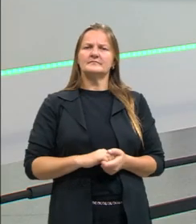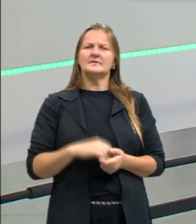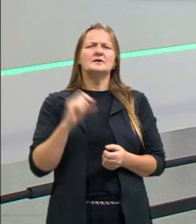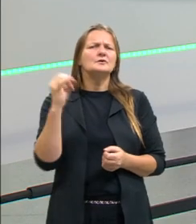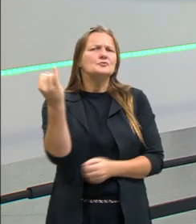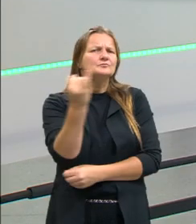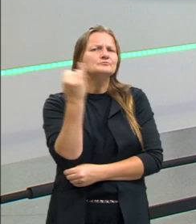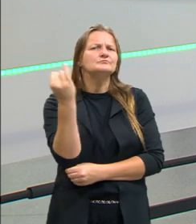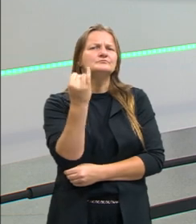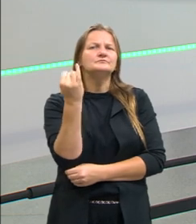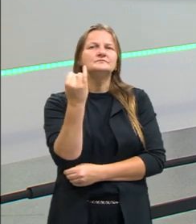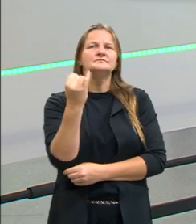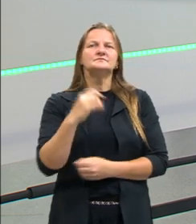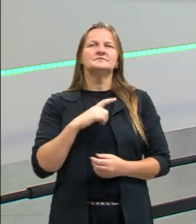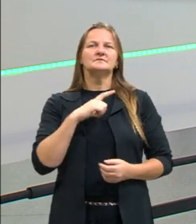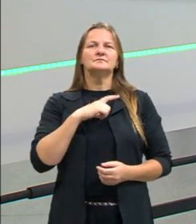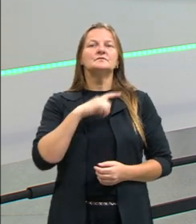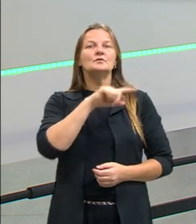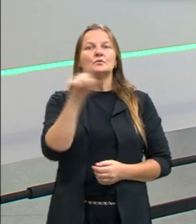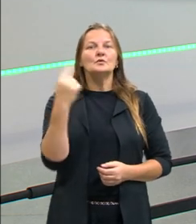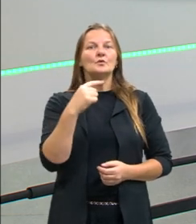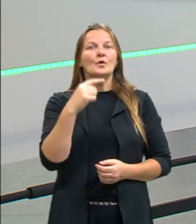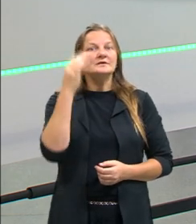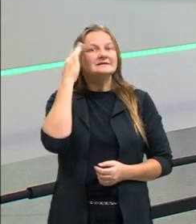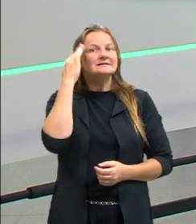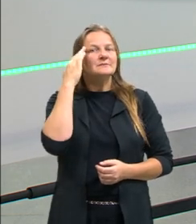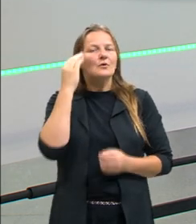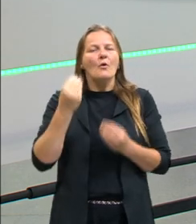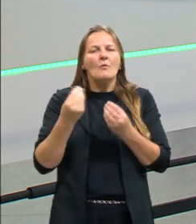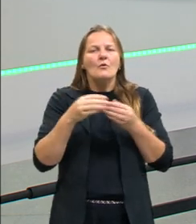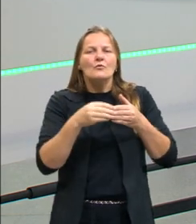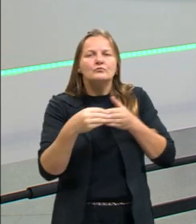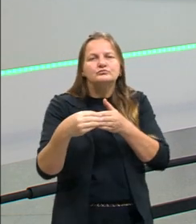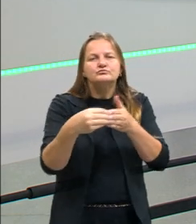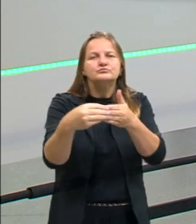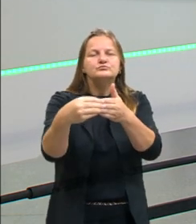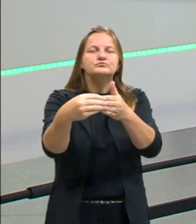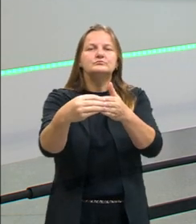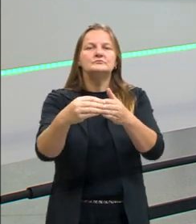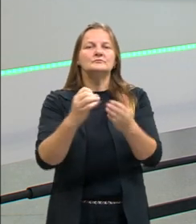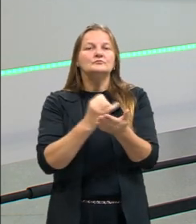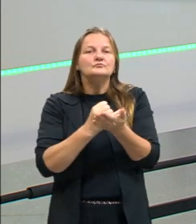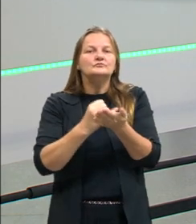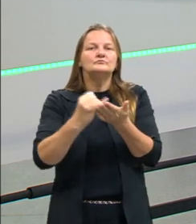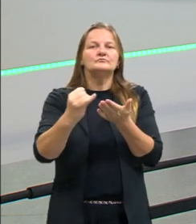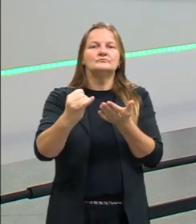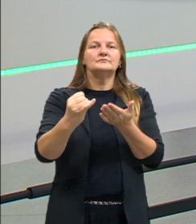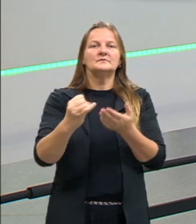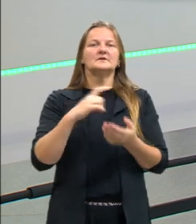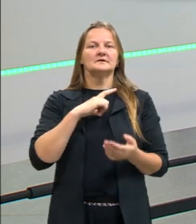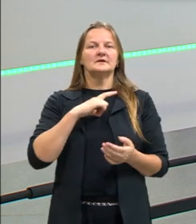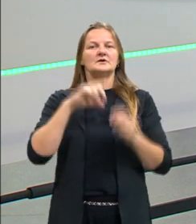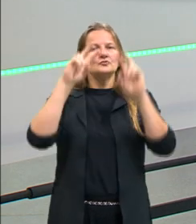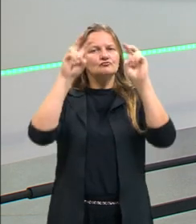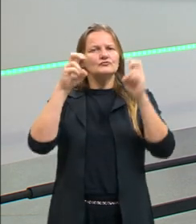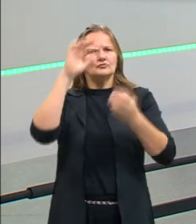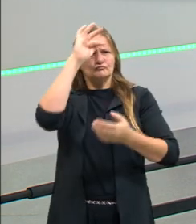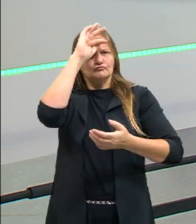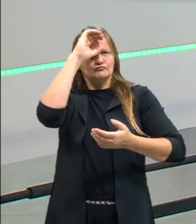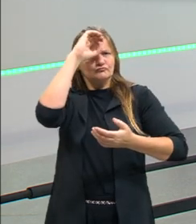tão importante é que nós saibamos como conduzir, como construir essa introdução, tendo uma tese.